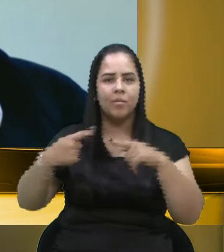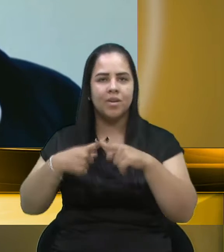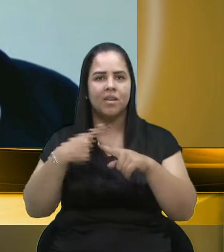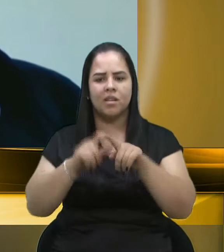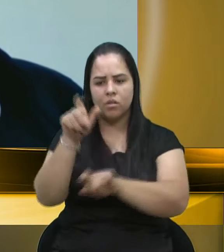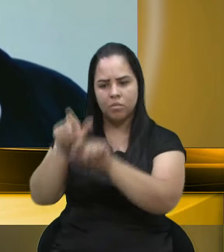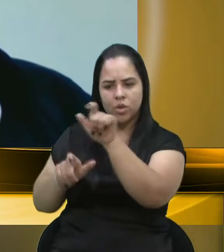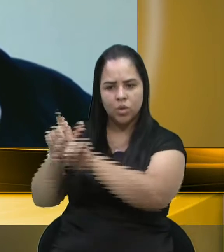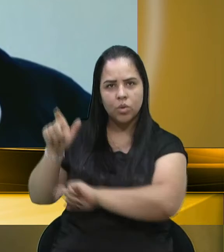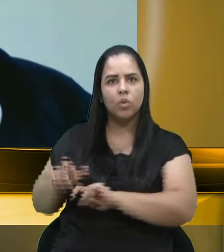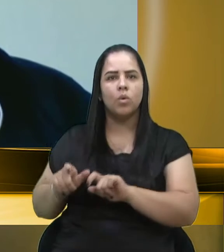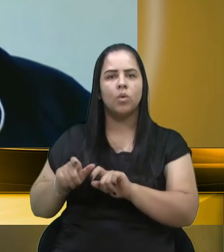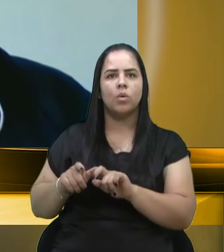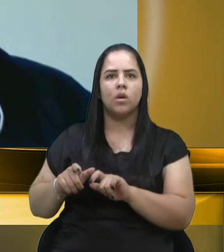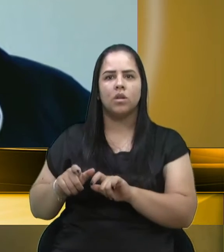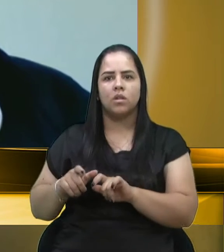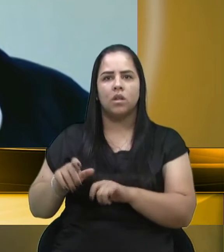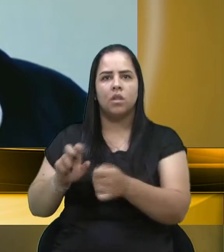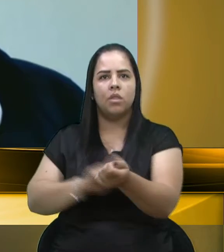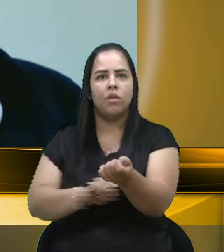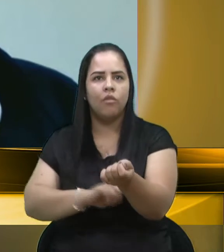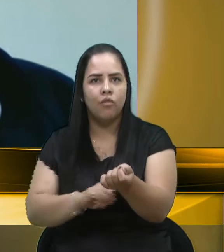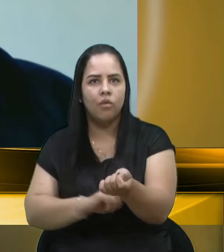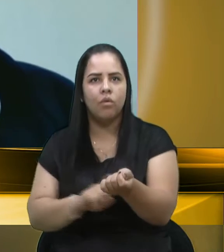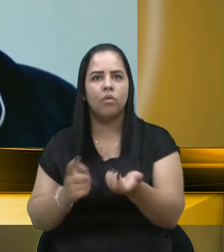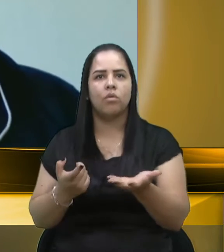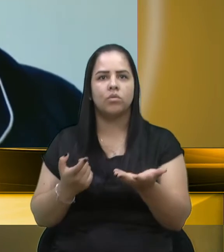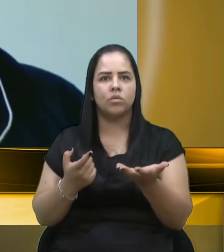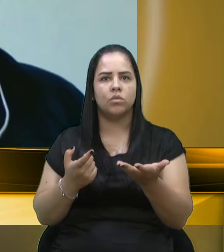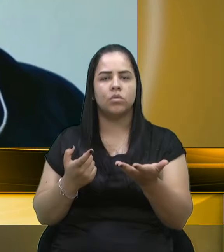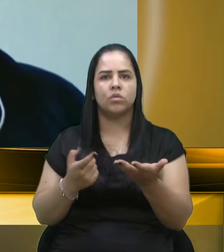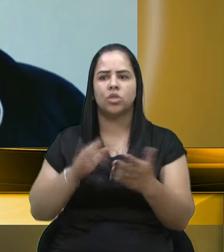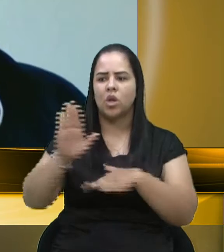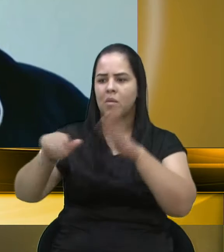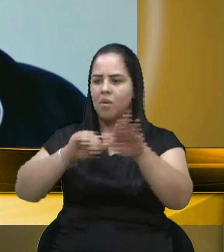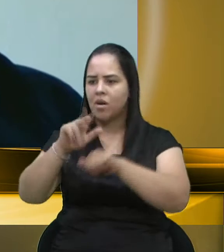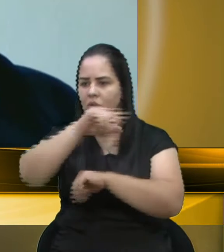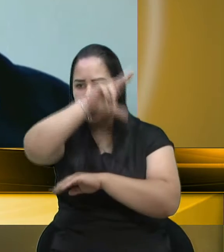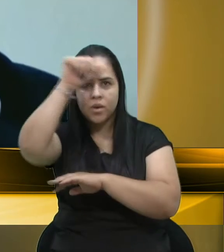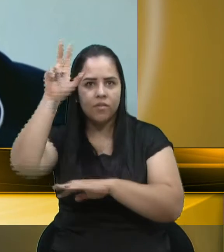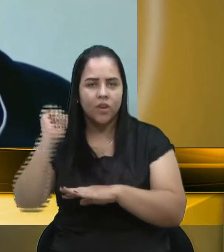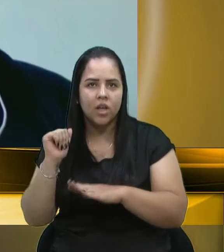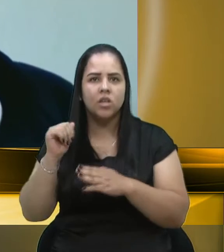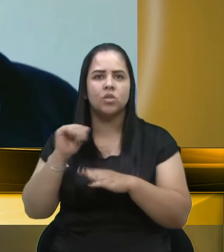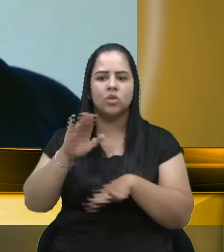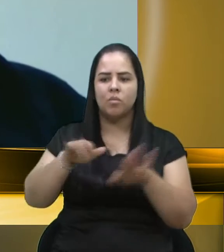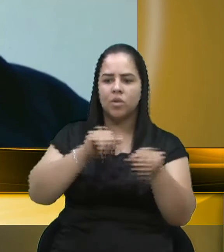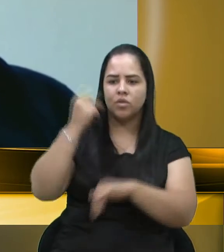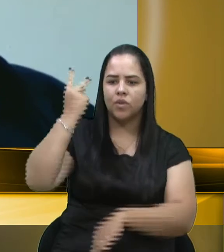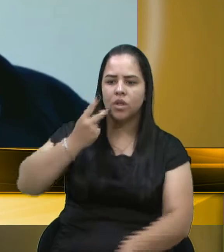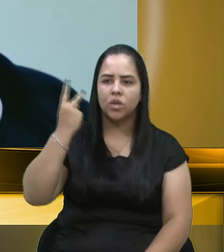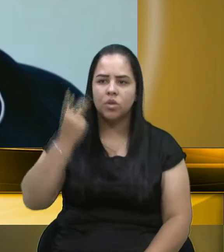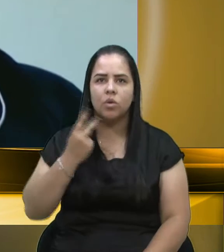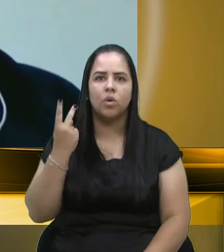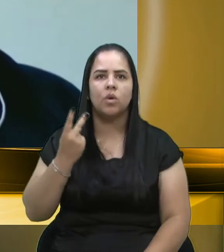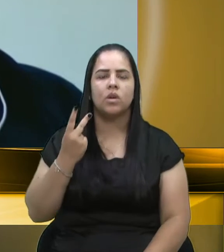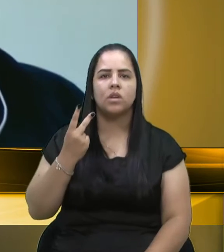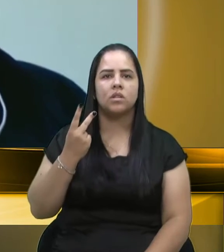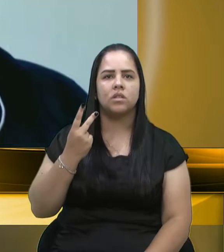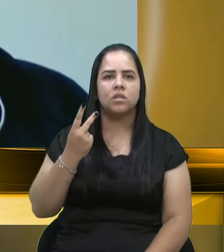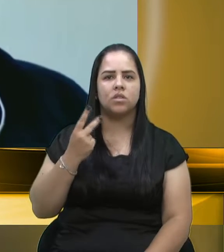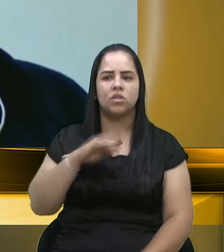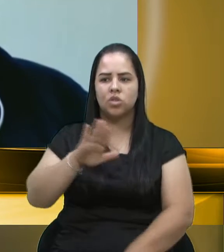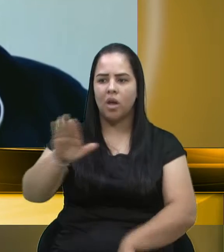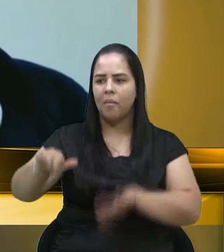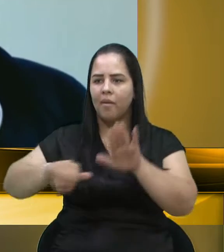está, sim, a flor da pele, chamando o prefeito para descer, chamando os vereadores para descer, enfim. Chamando